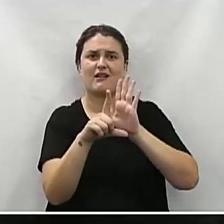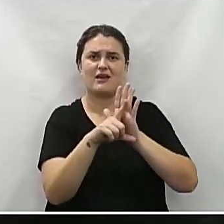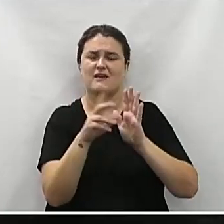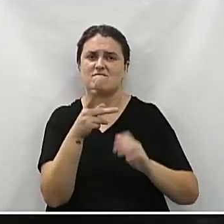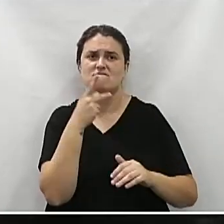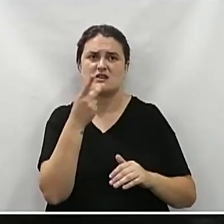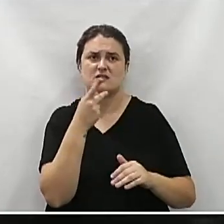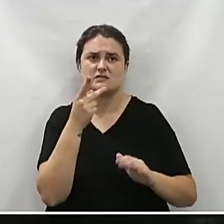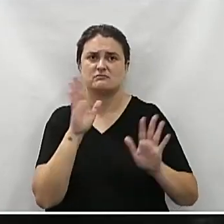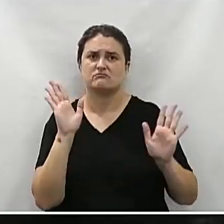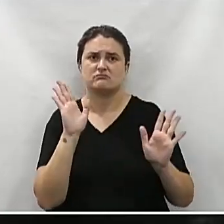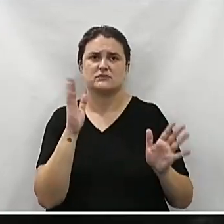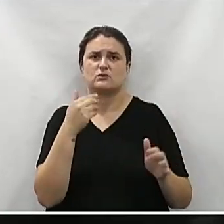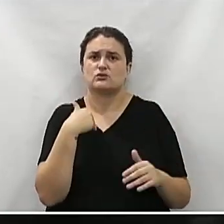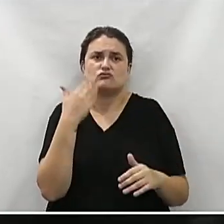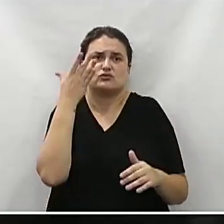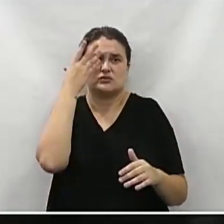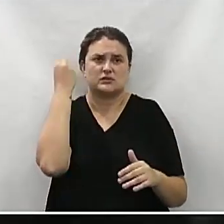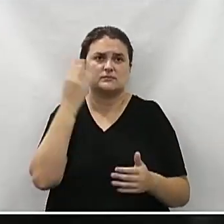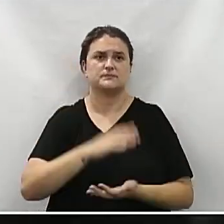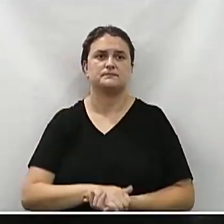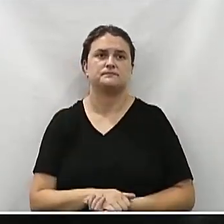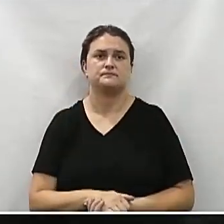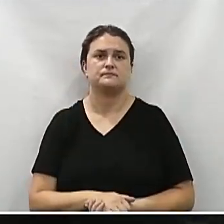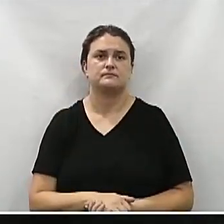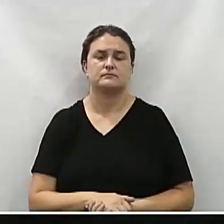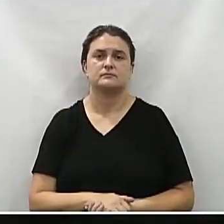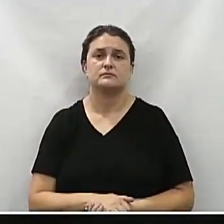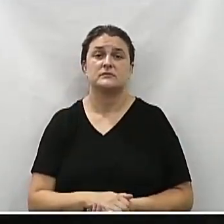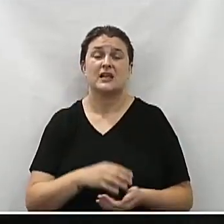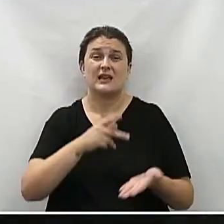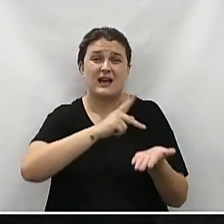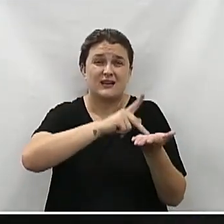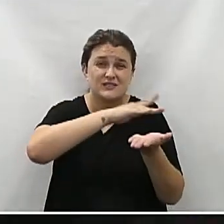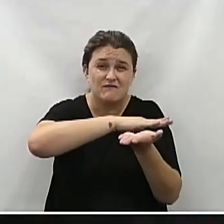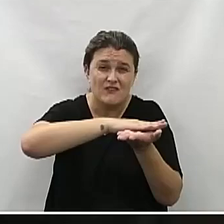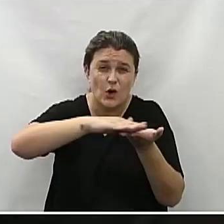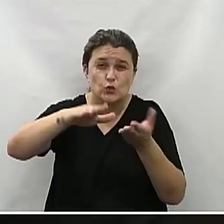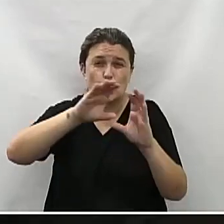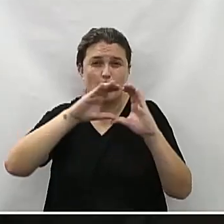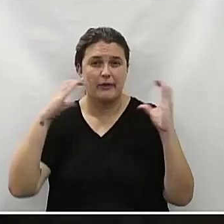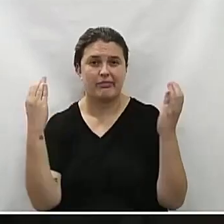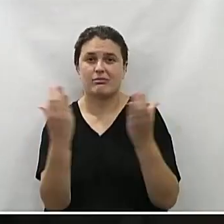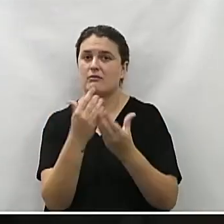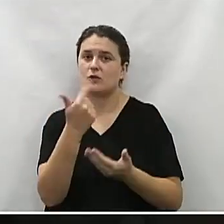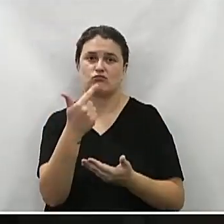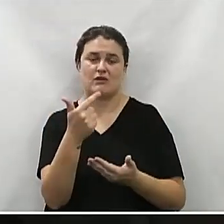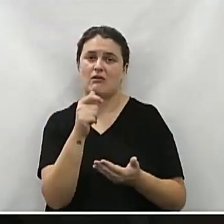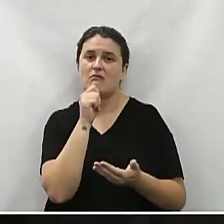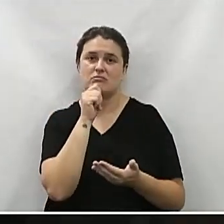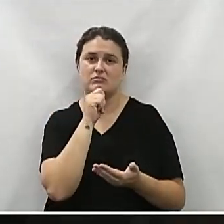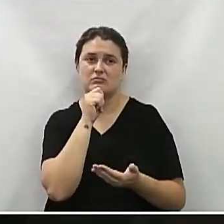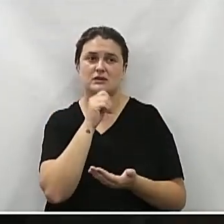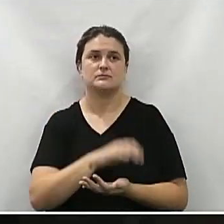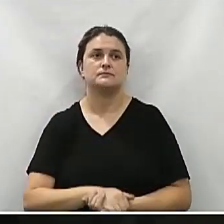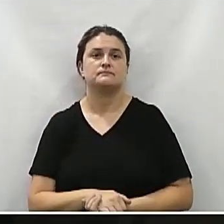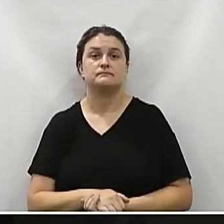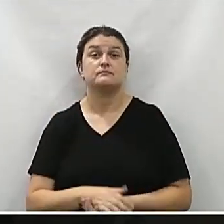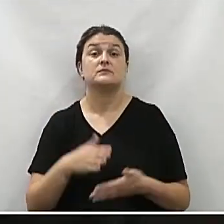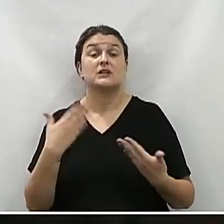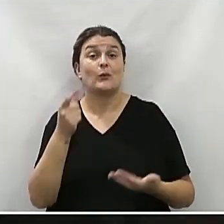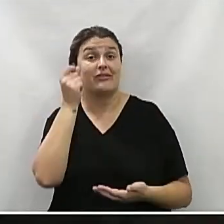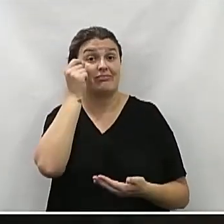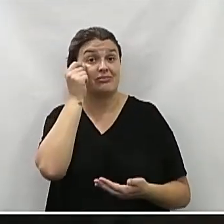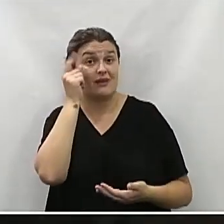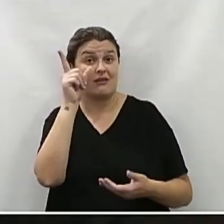falando sobre pavimentação comunitária. A pavimentação comunitária, não existe legislação ainda que trata sobre isso. Então, a ideia